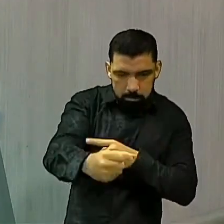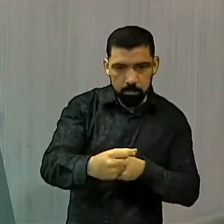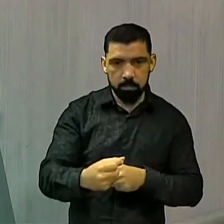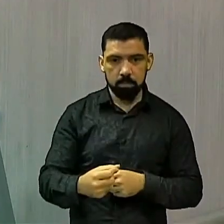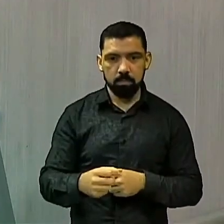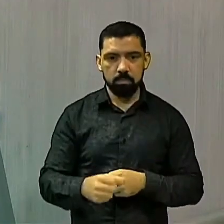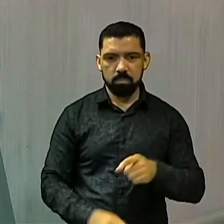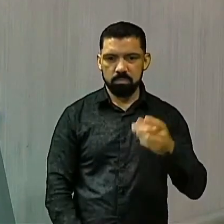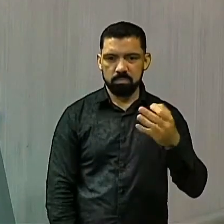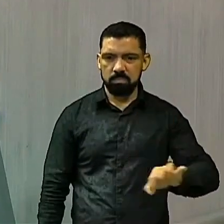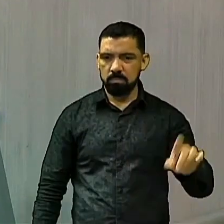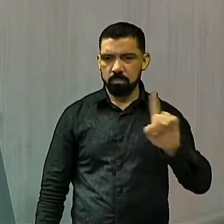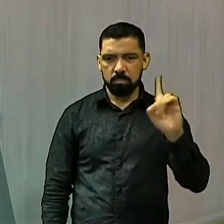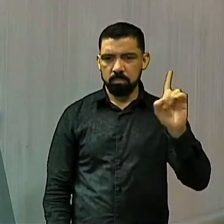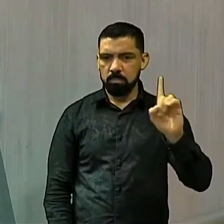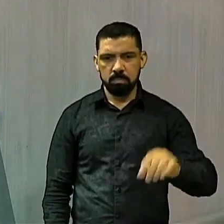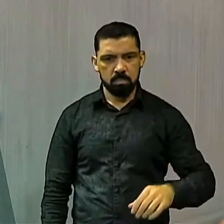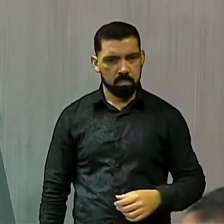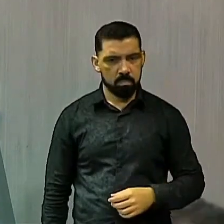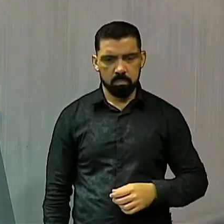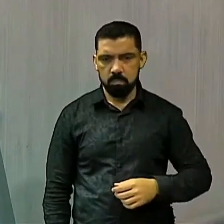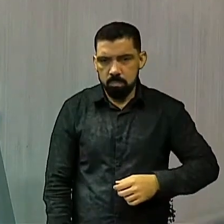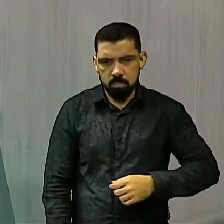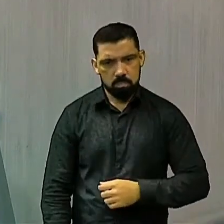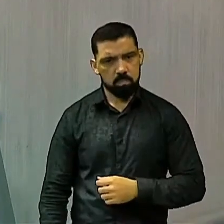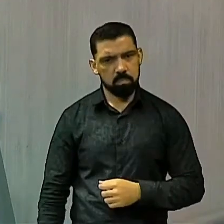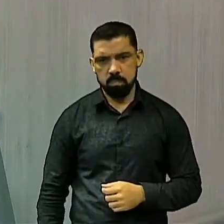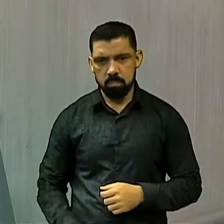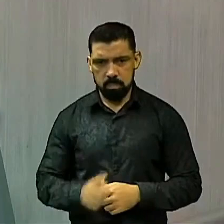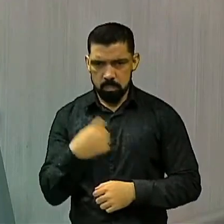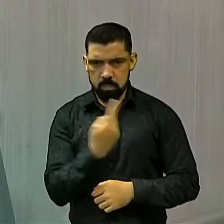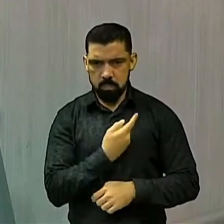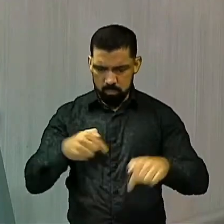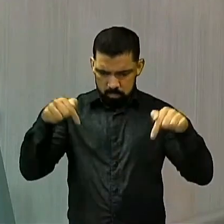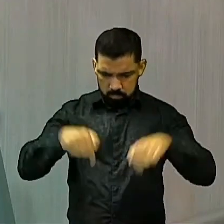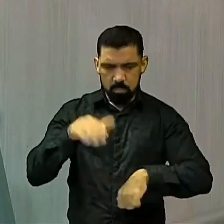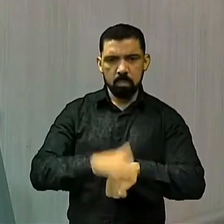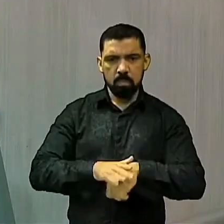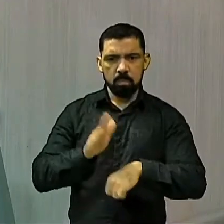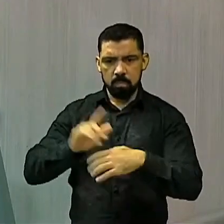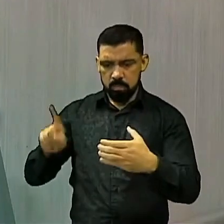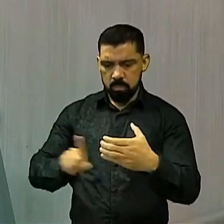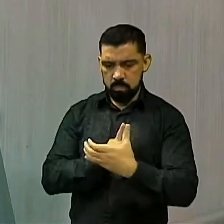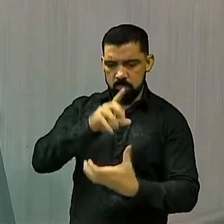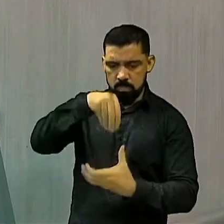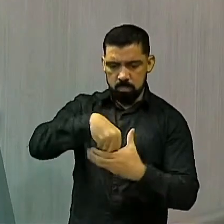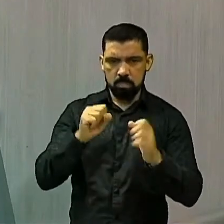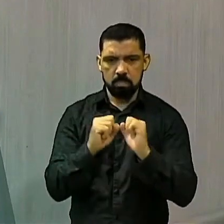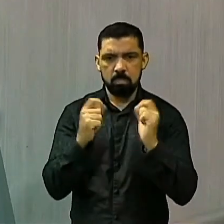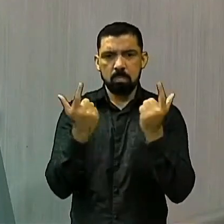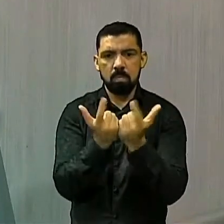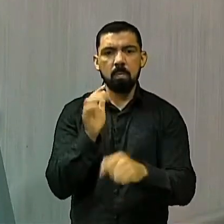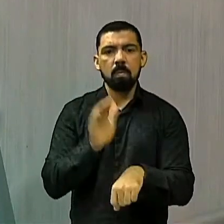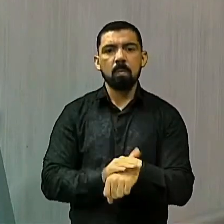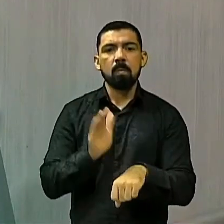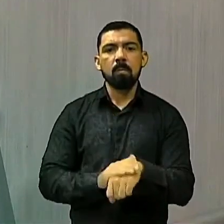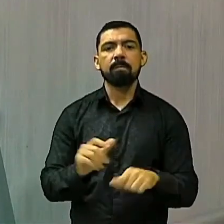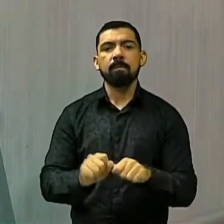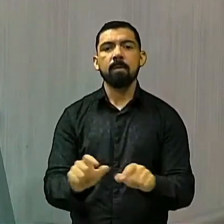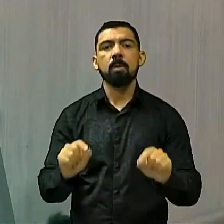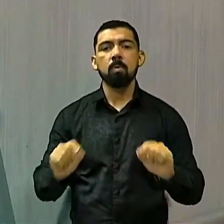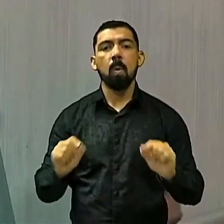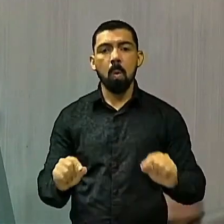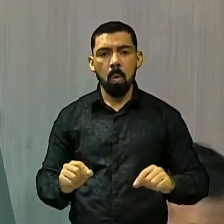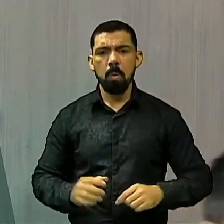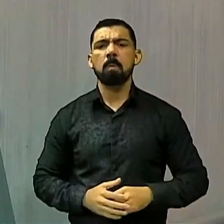razoável. Não é razoável. E nós estaremos aqui nessa casa para chamar o feito à